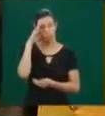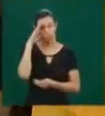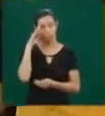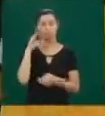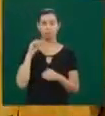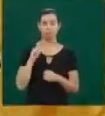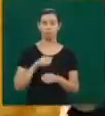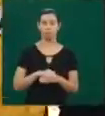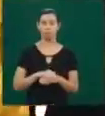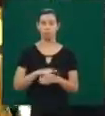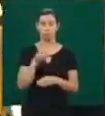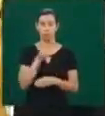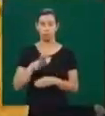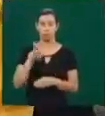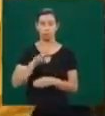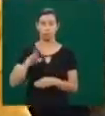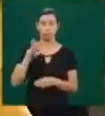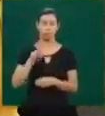Uberlândia.